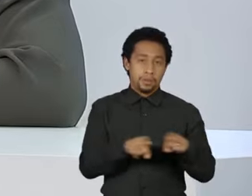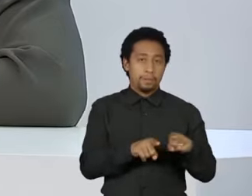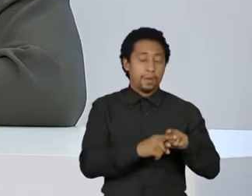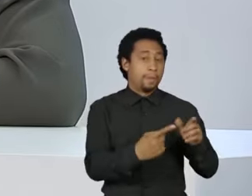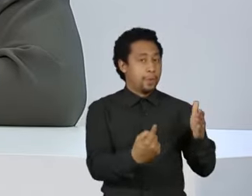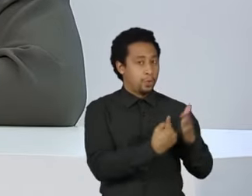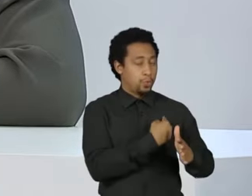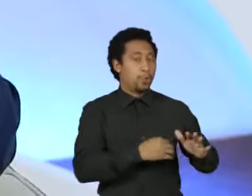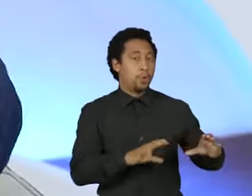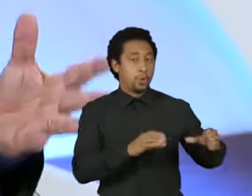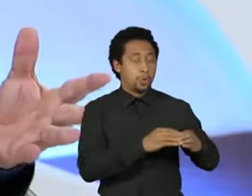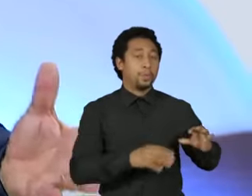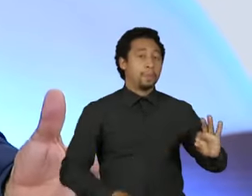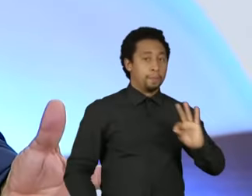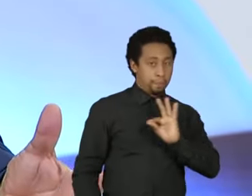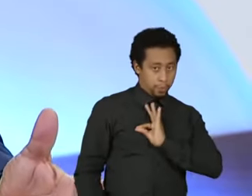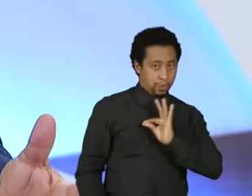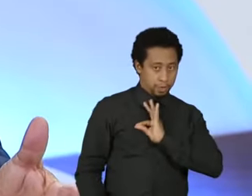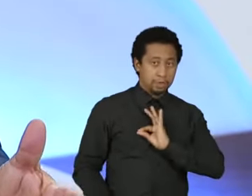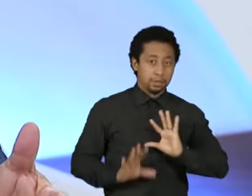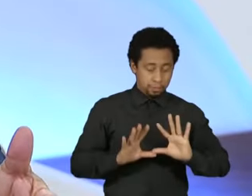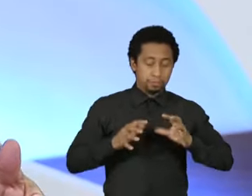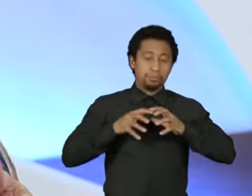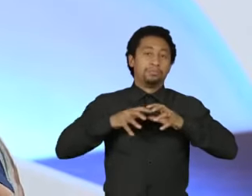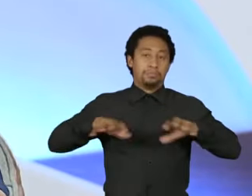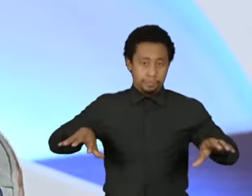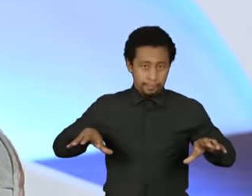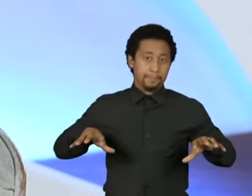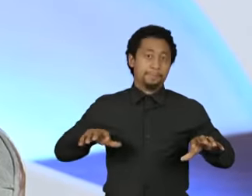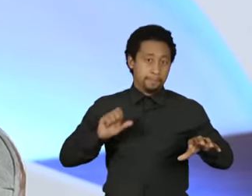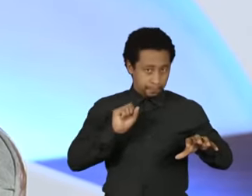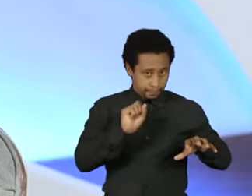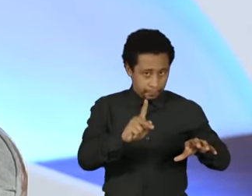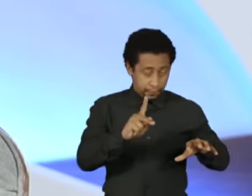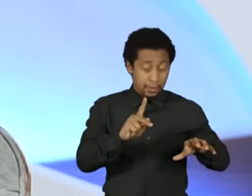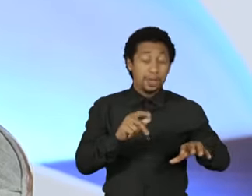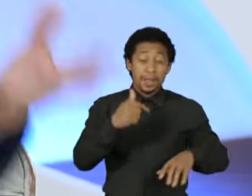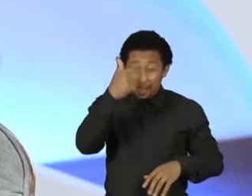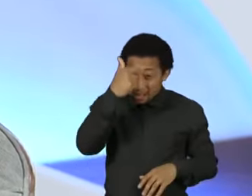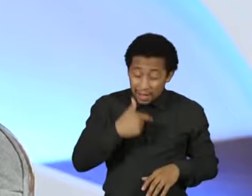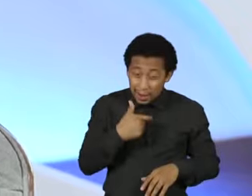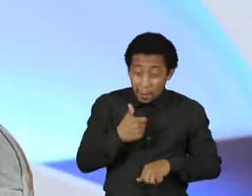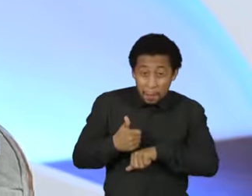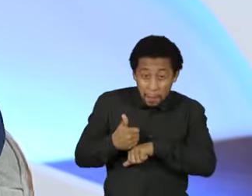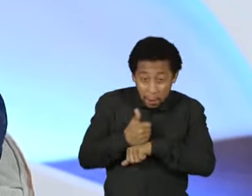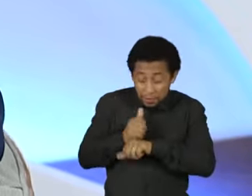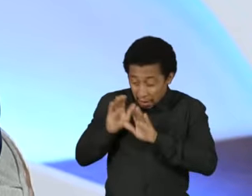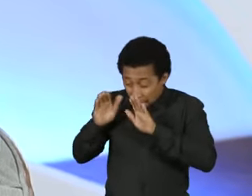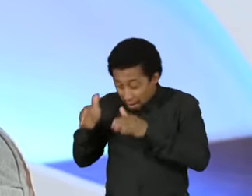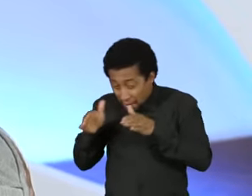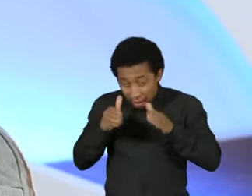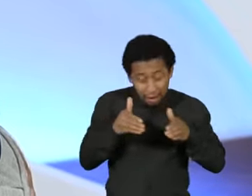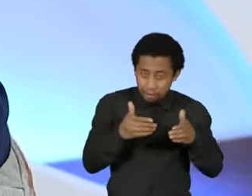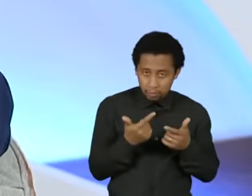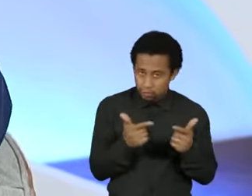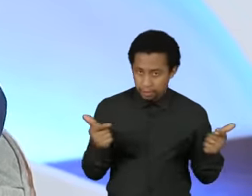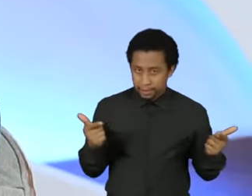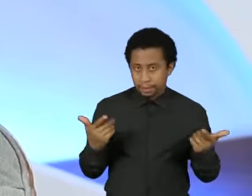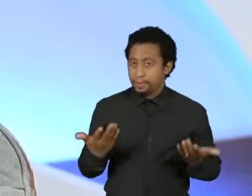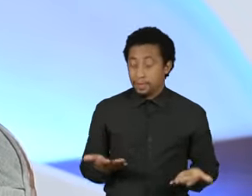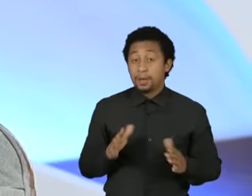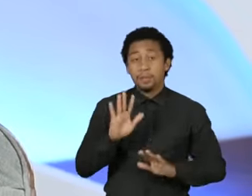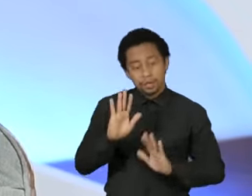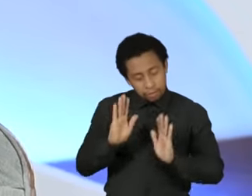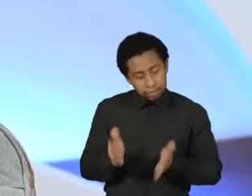Então, assim, são coisas distintas e a gente precisa, eu não sou especialista, nenhuma nem outra, mas, assim, tem uma vivência e um